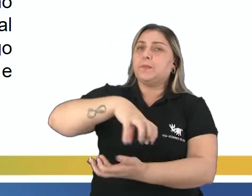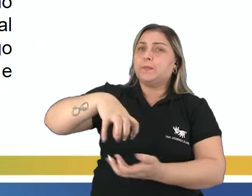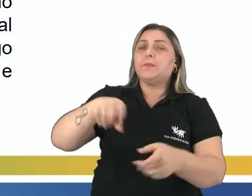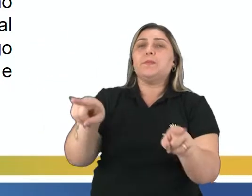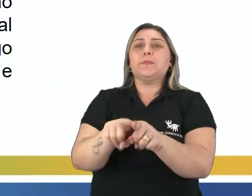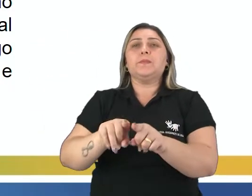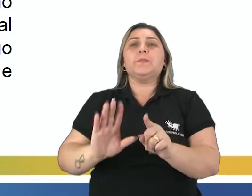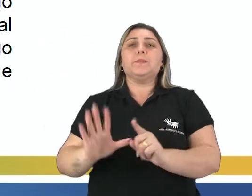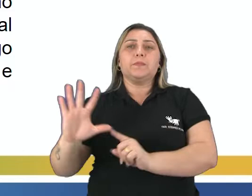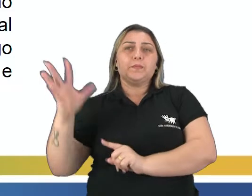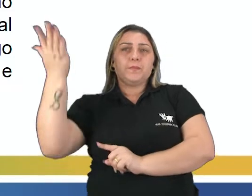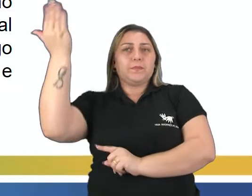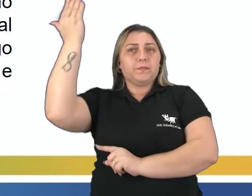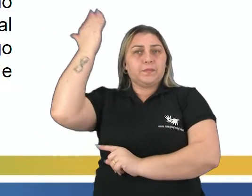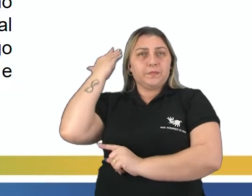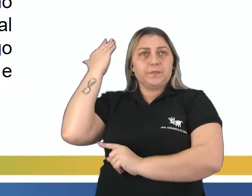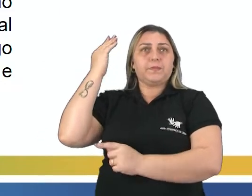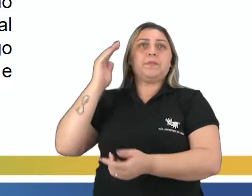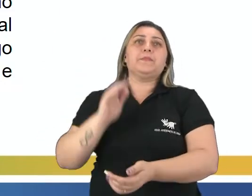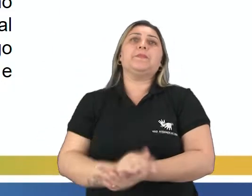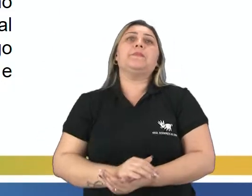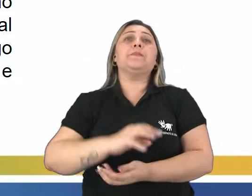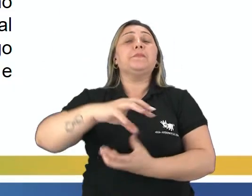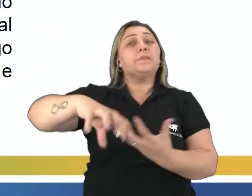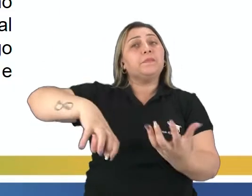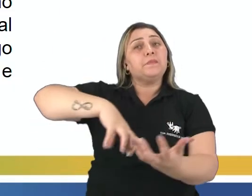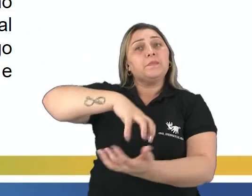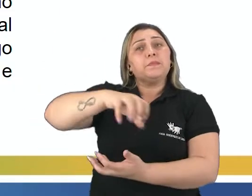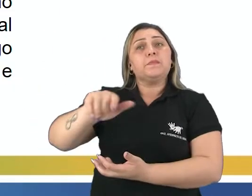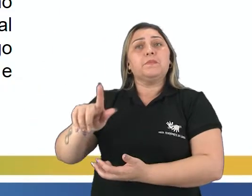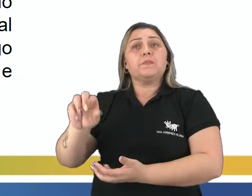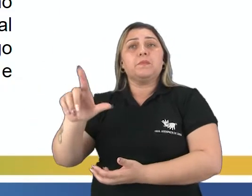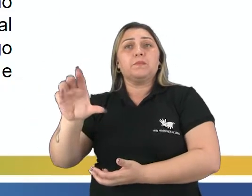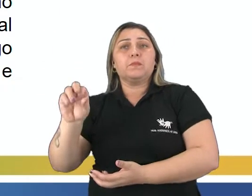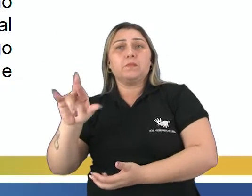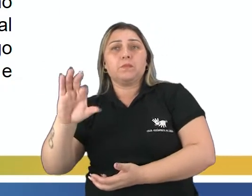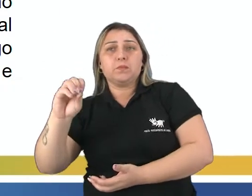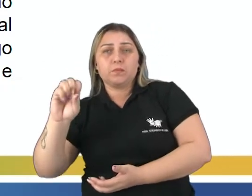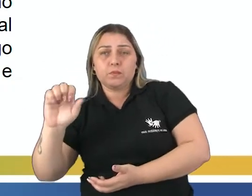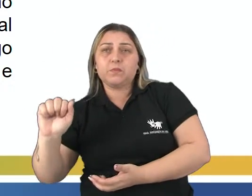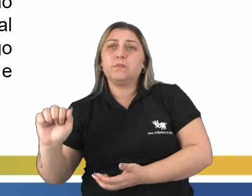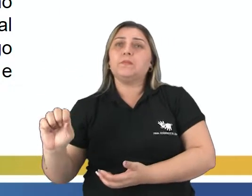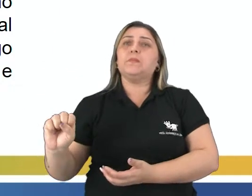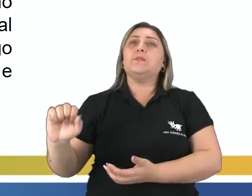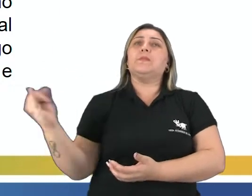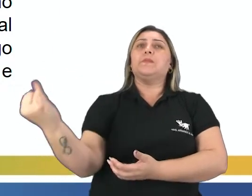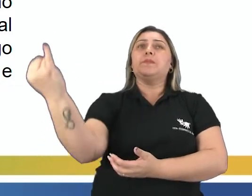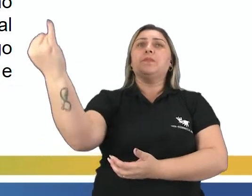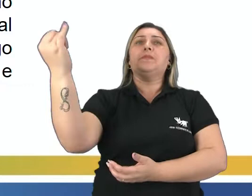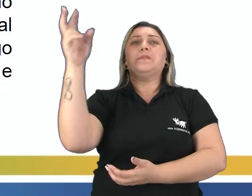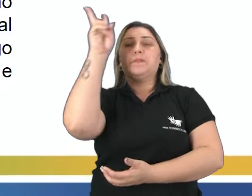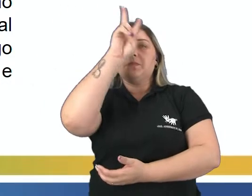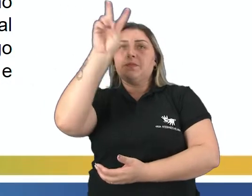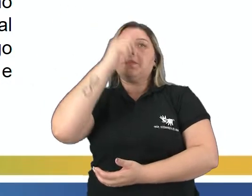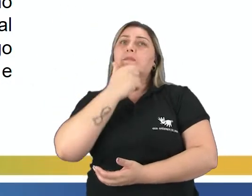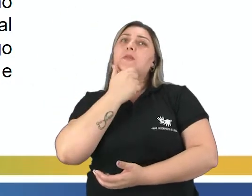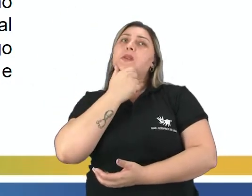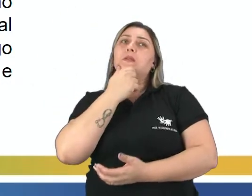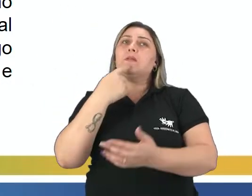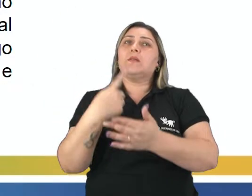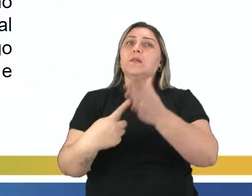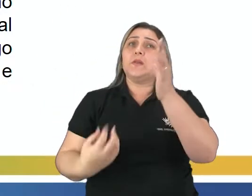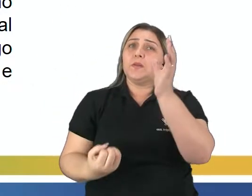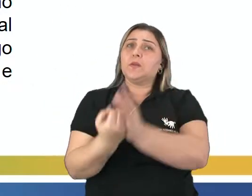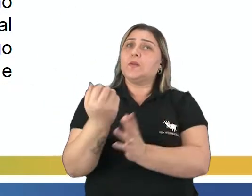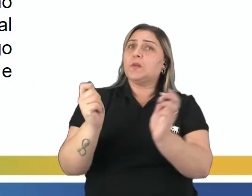que a gente tem na história da nossa humanidade. A Revolução Gloriosa foi importante para a história da Inglaterra, pois criou